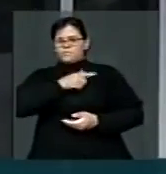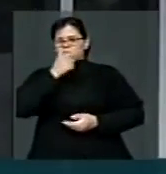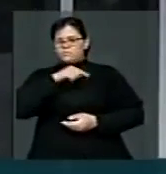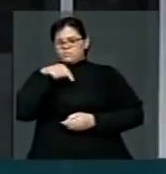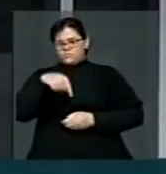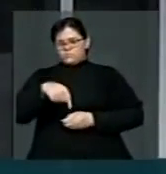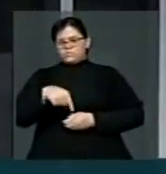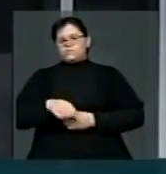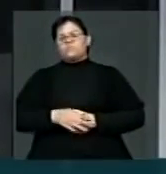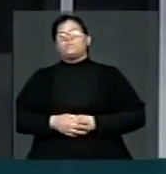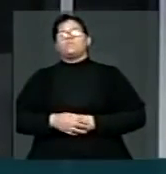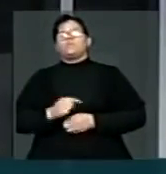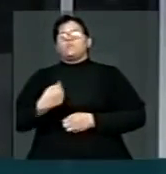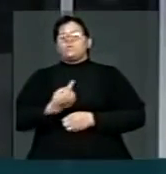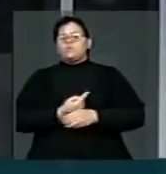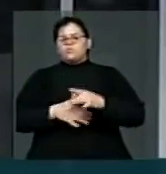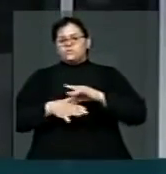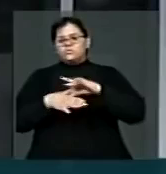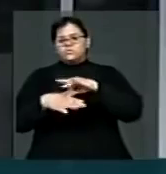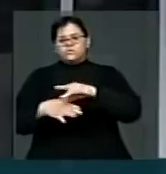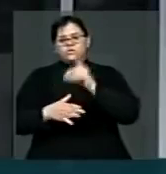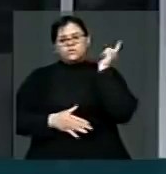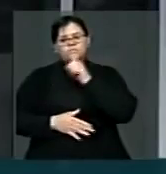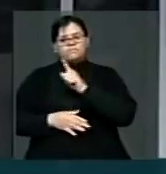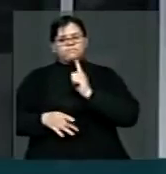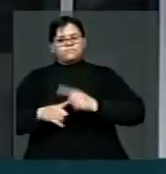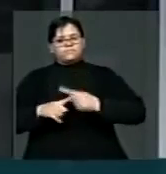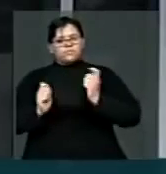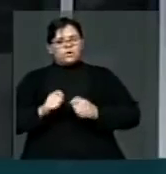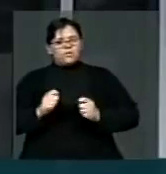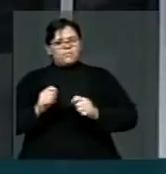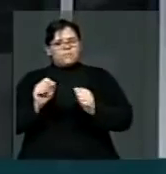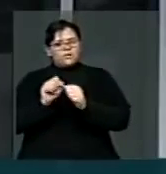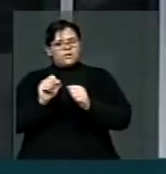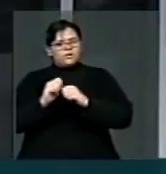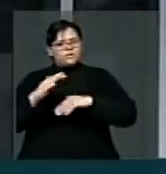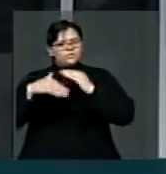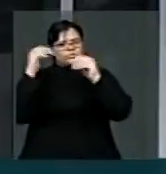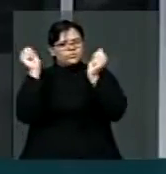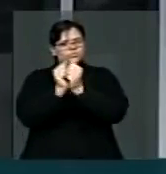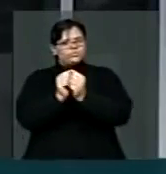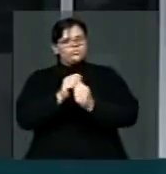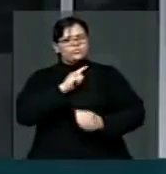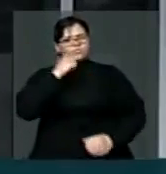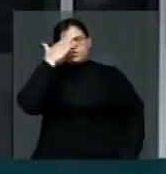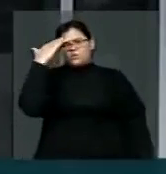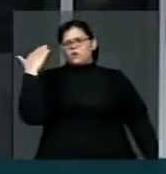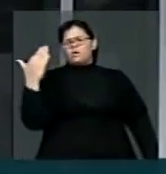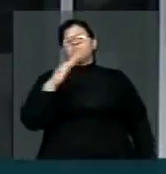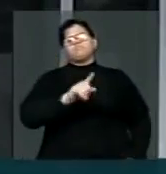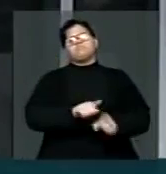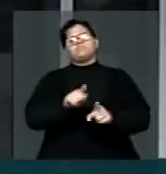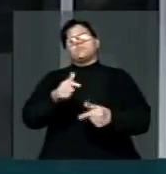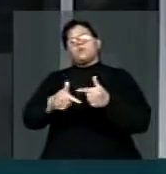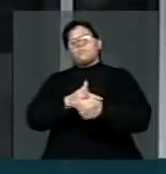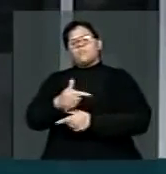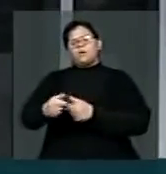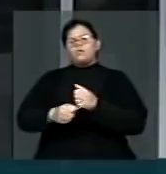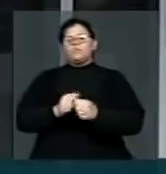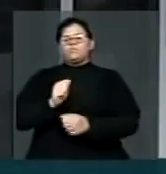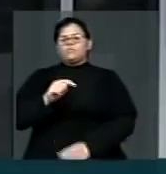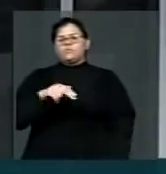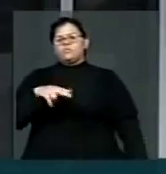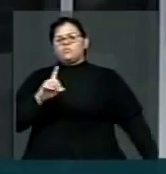nossas lideranças, senhor presidente, foram capazes de construir. E graças ao trabalho árduo do deputado André